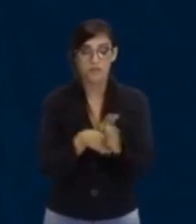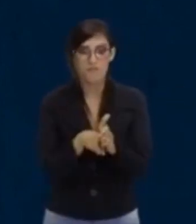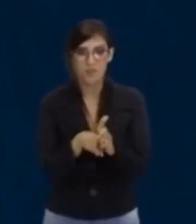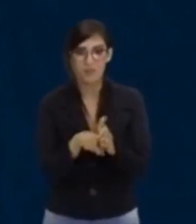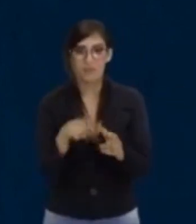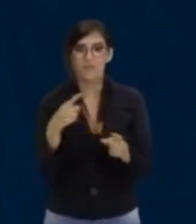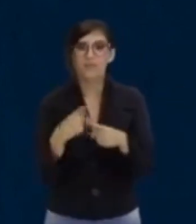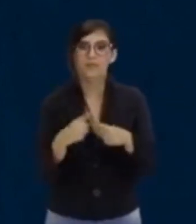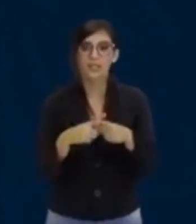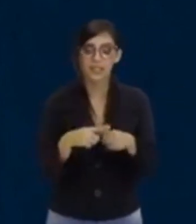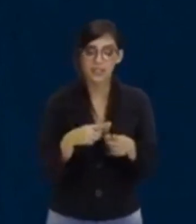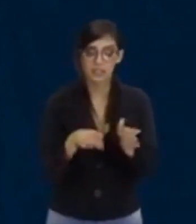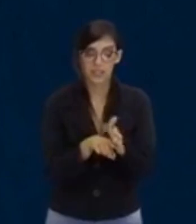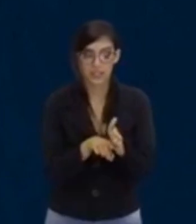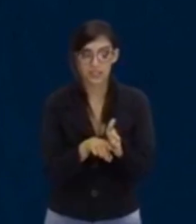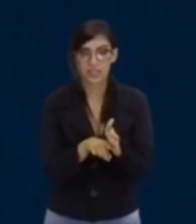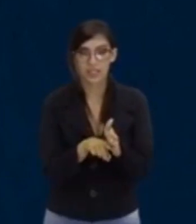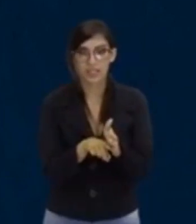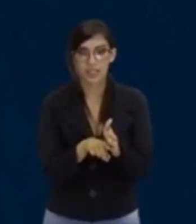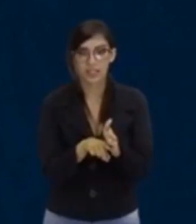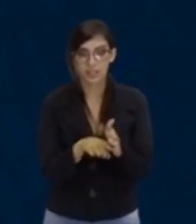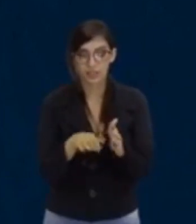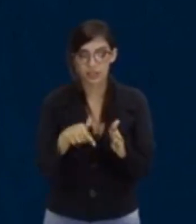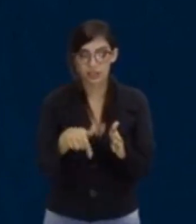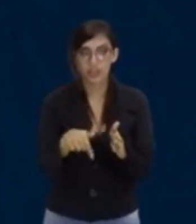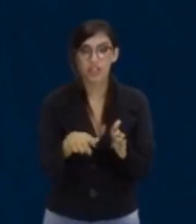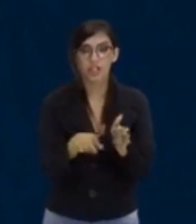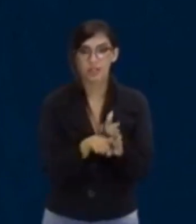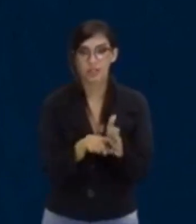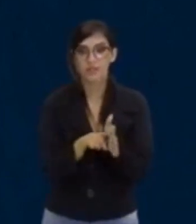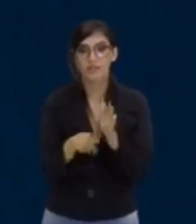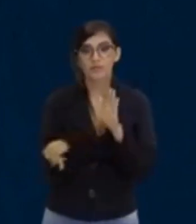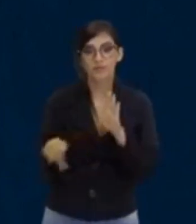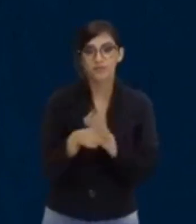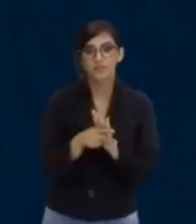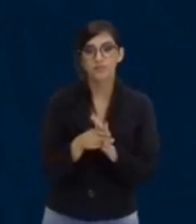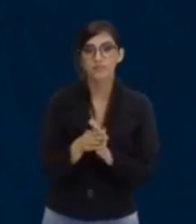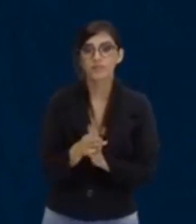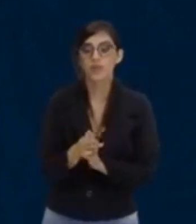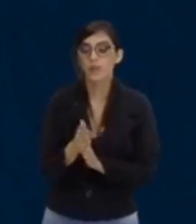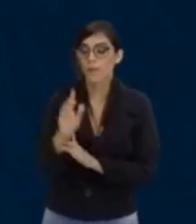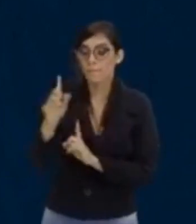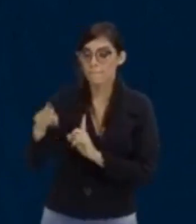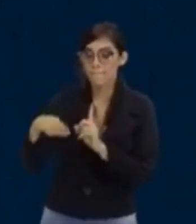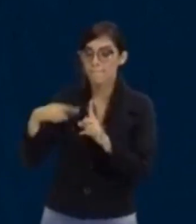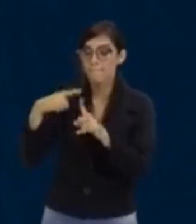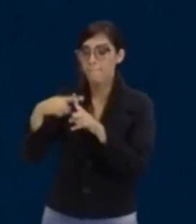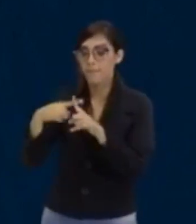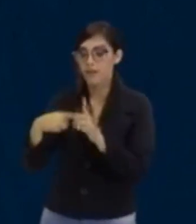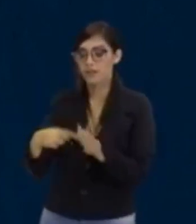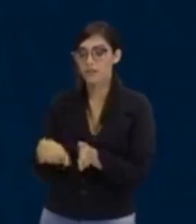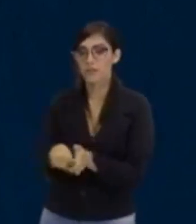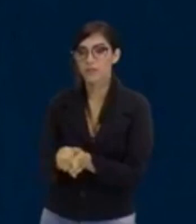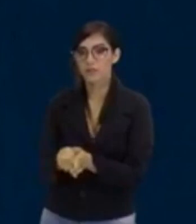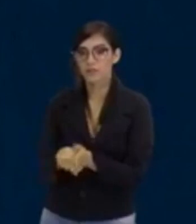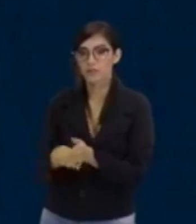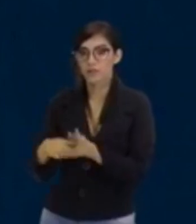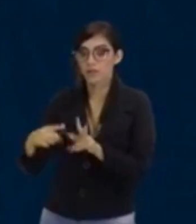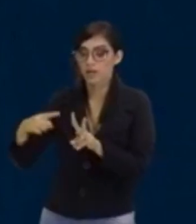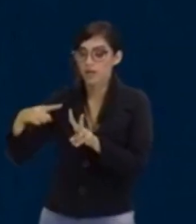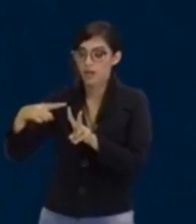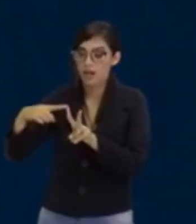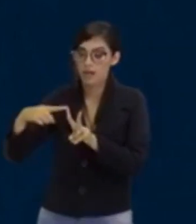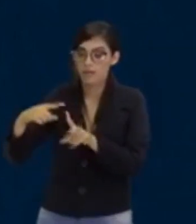Mais ou menos, estranhe esse mais ou menos, não professor? Daqui a pouco eu te mostro o vai acontecer com ele. Raiz do delta.